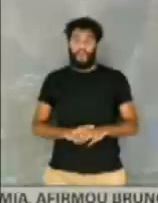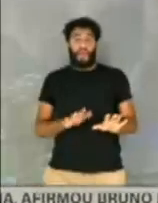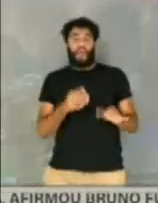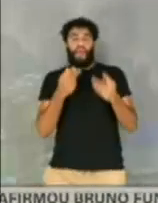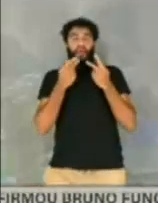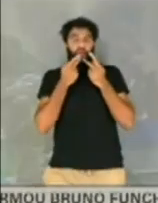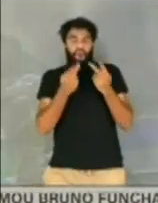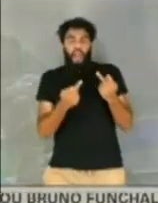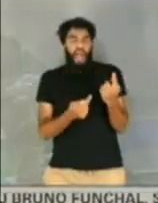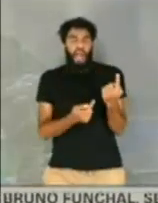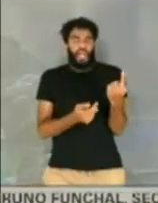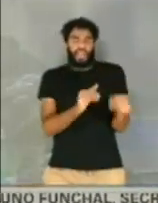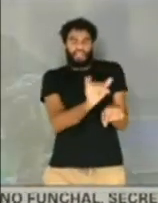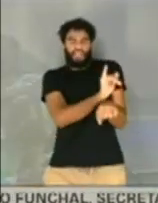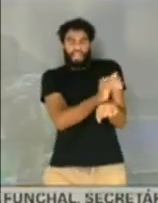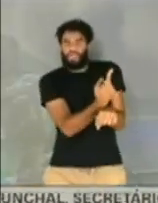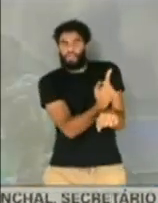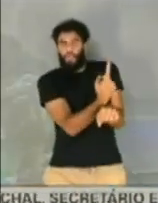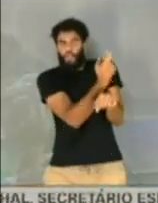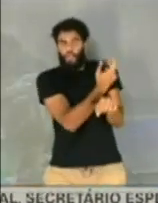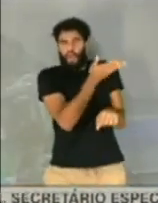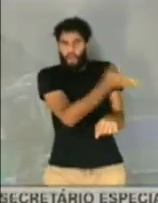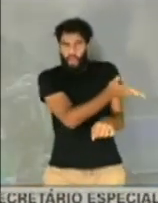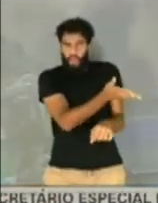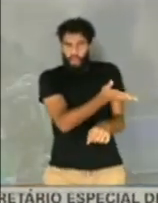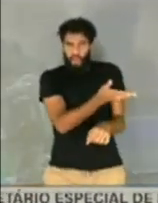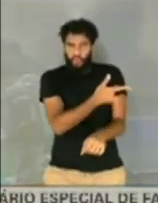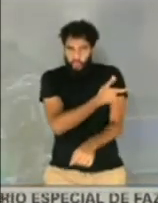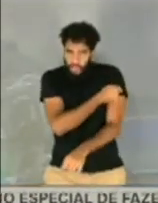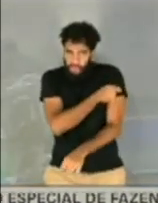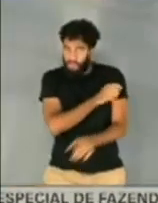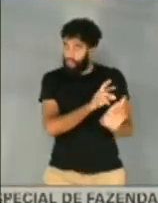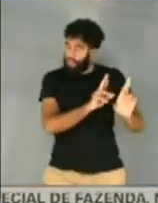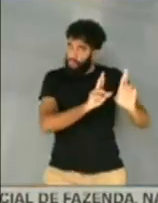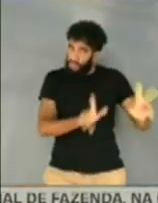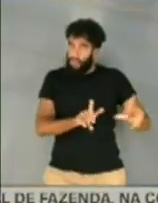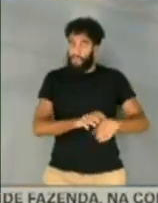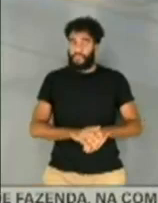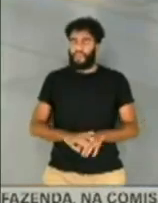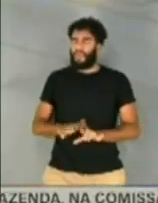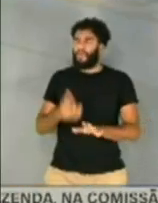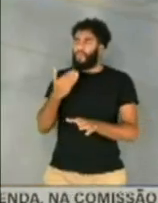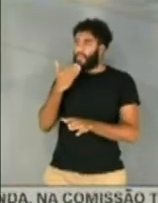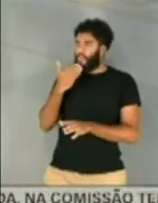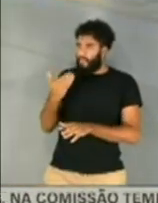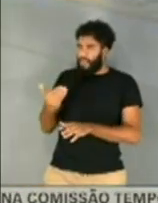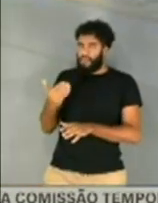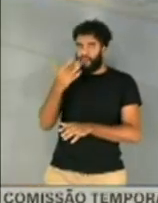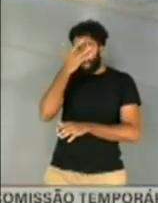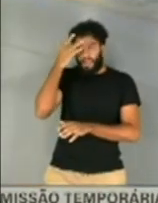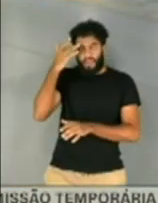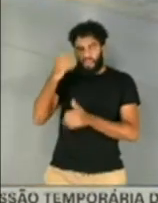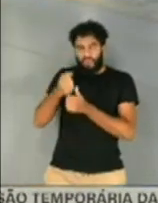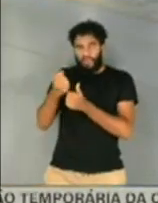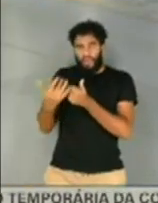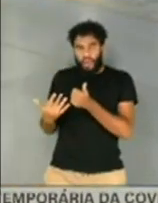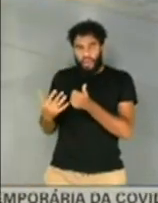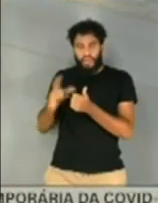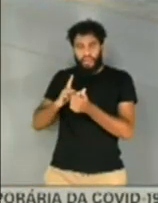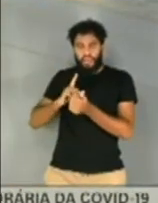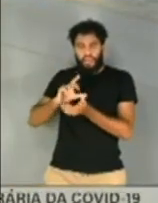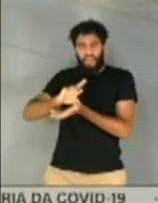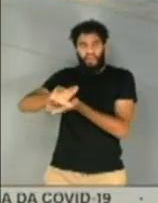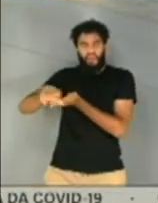que é a única saída. Eu vou pedir para os assessores. Olha, tem muito assessor